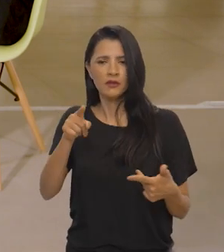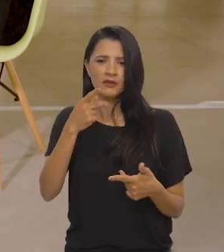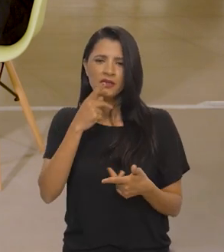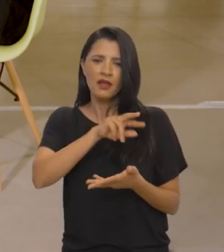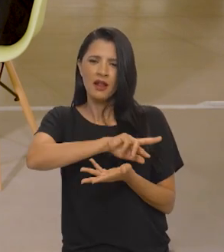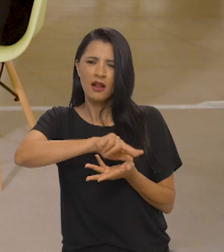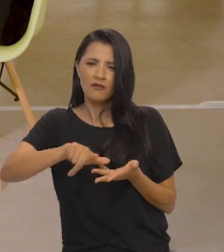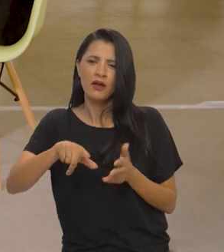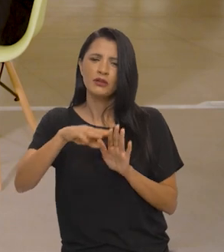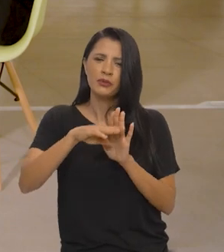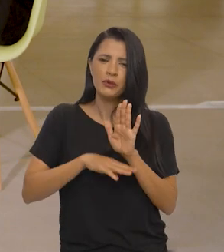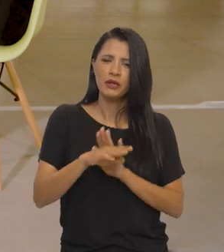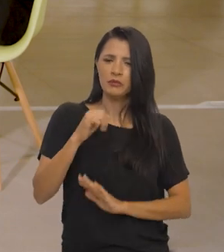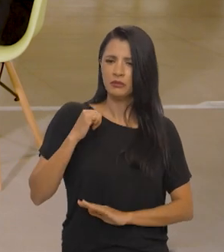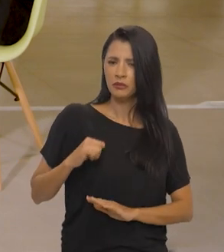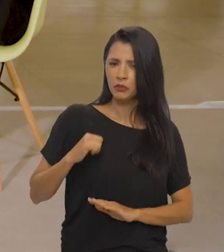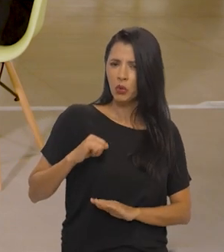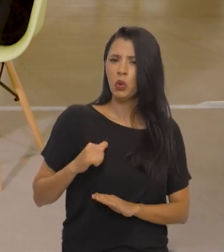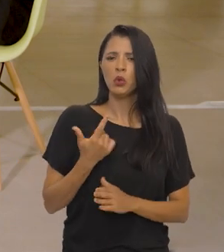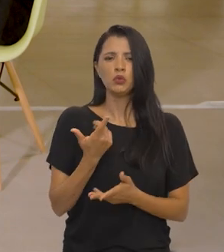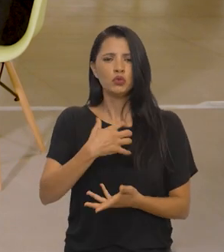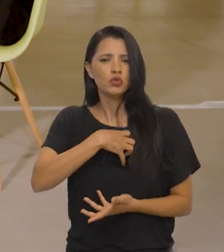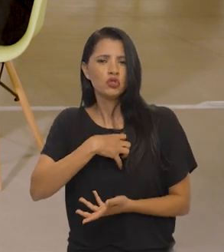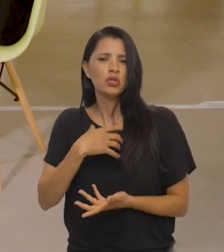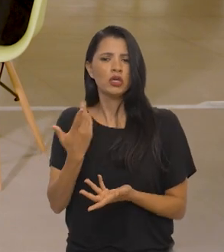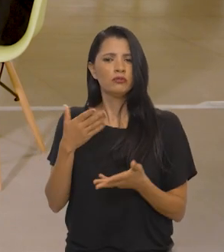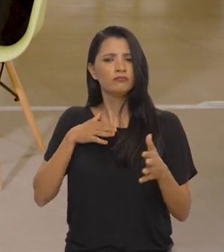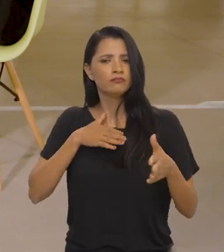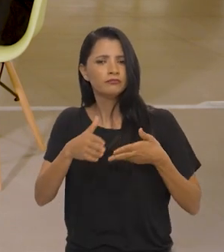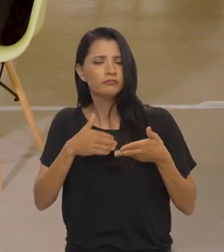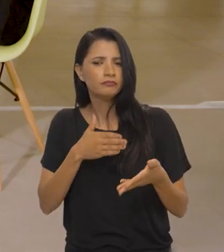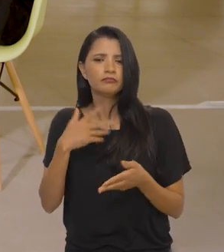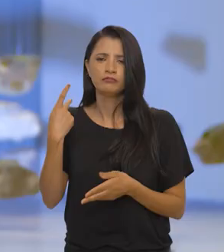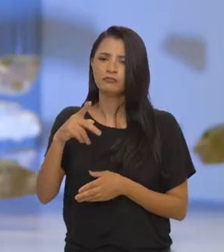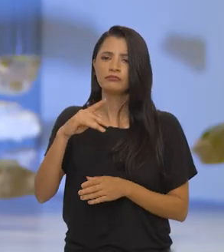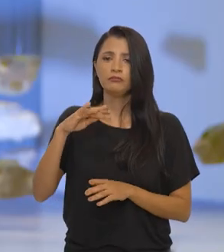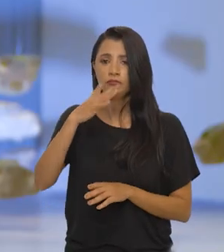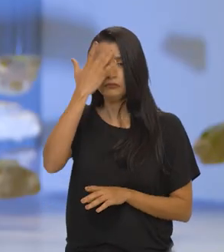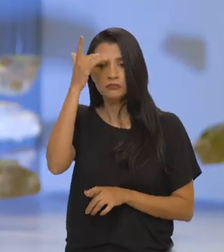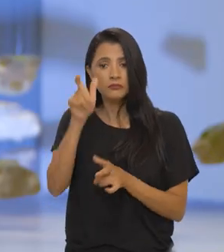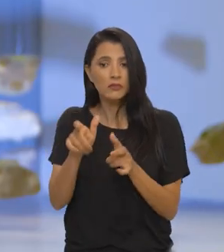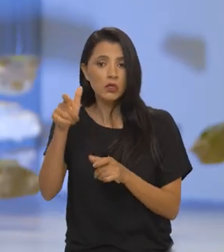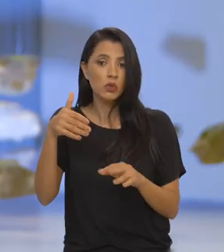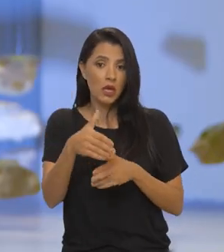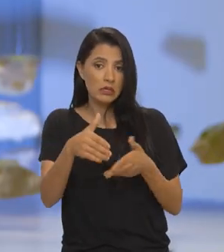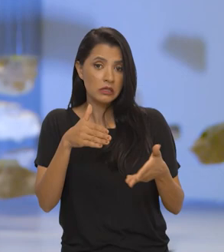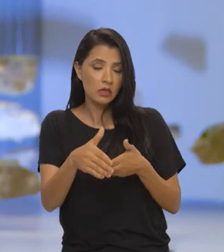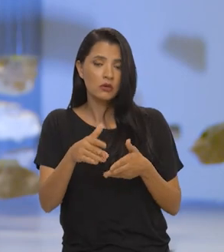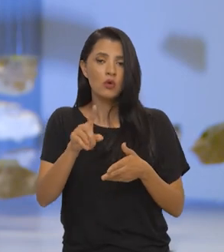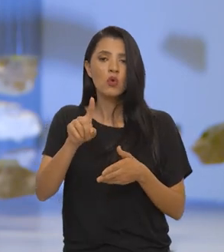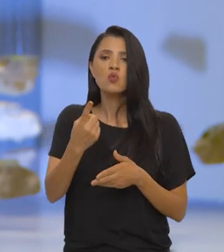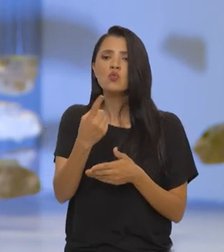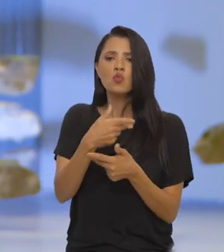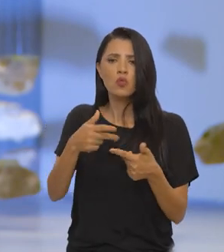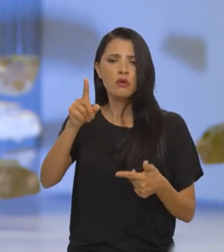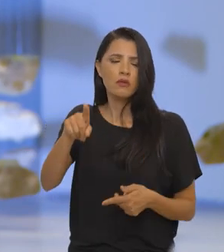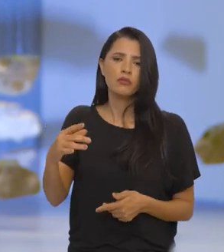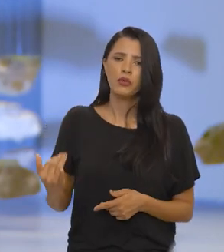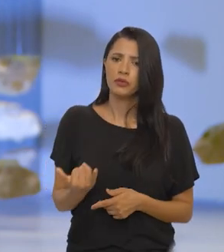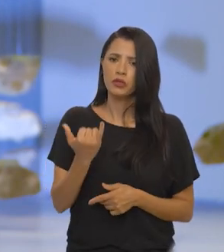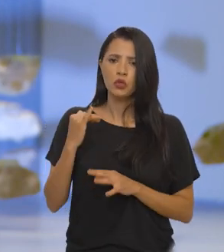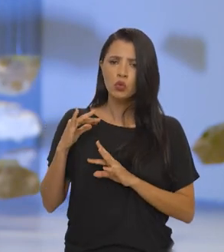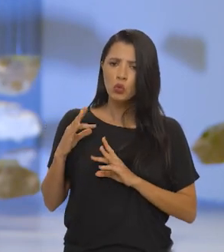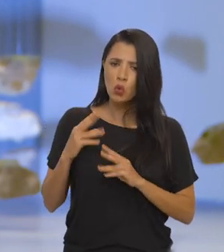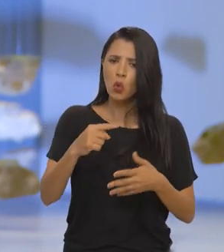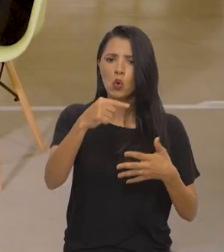citou diversos programas, né, bolsas, formas de acesso dos artistas, e algo importante